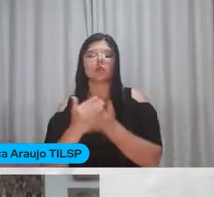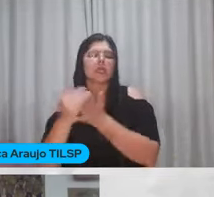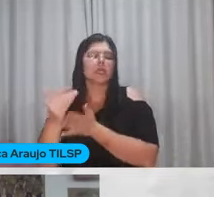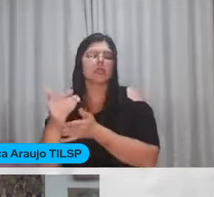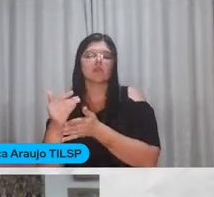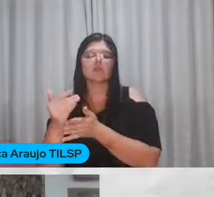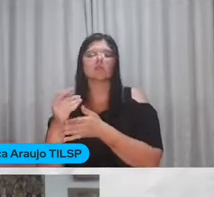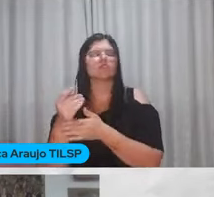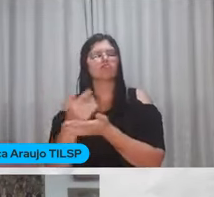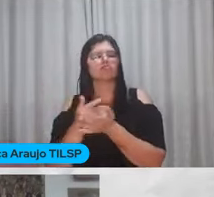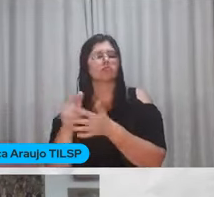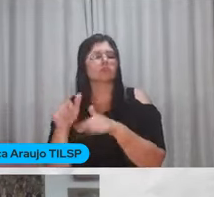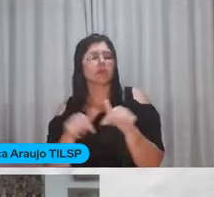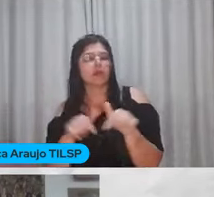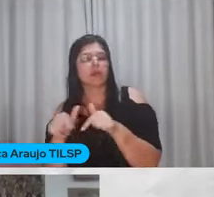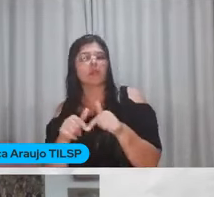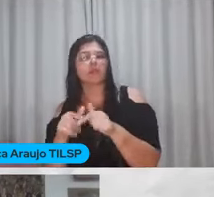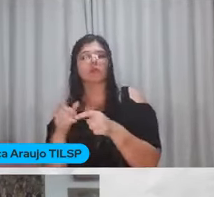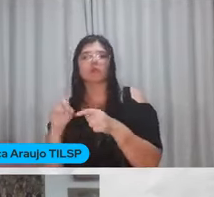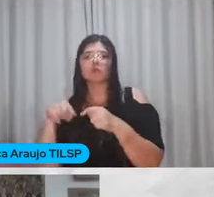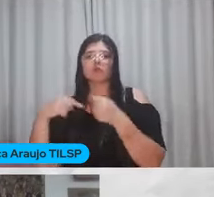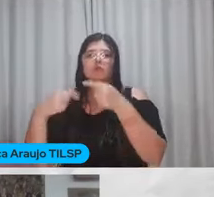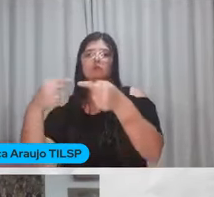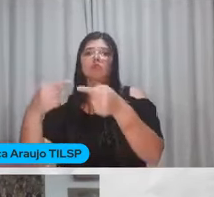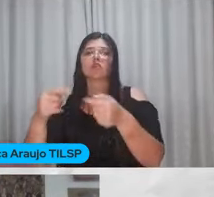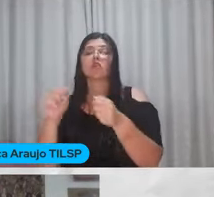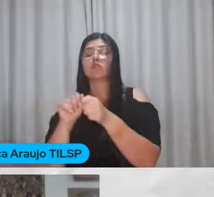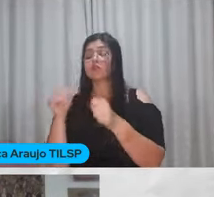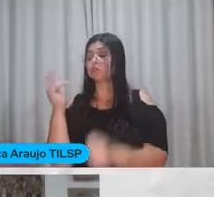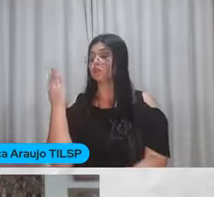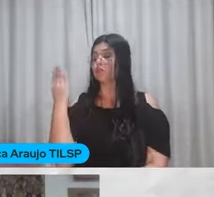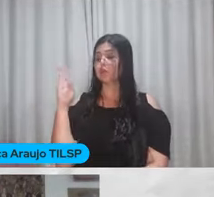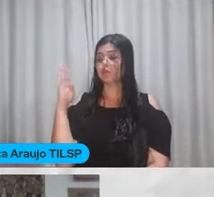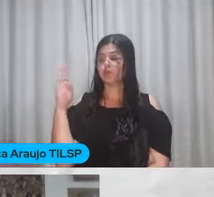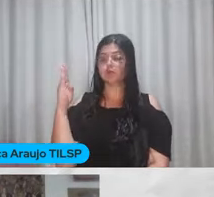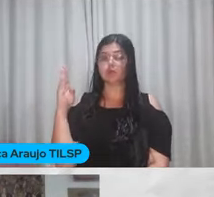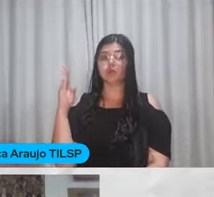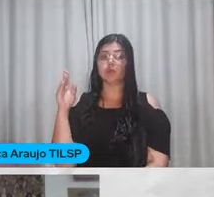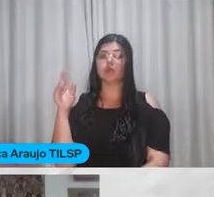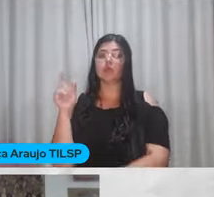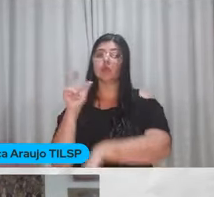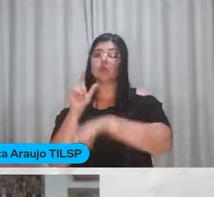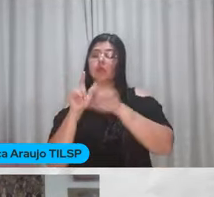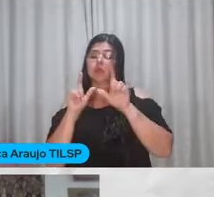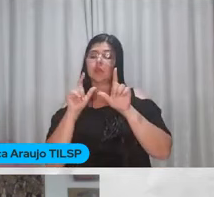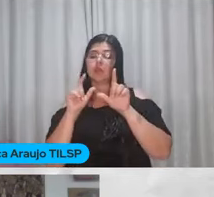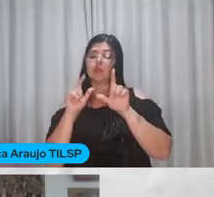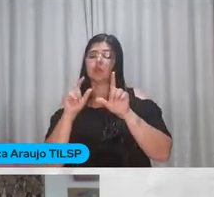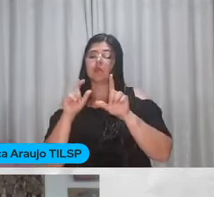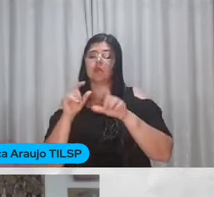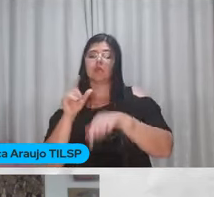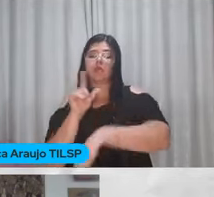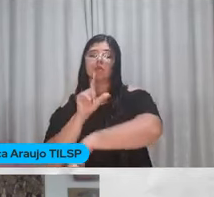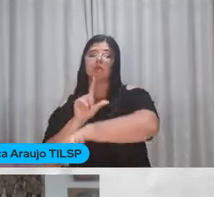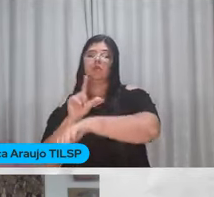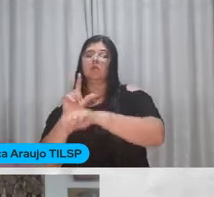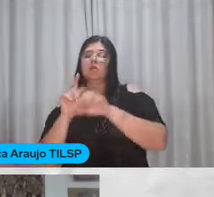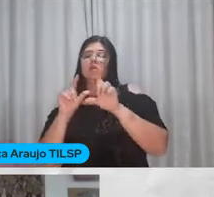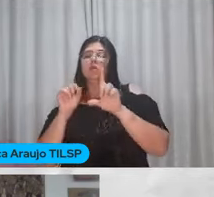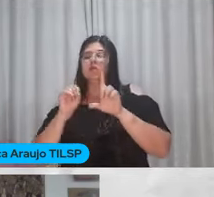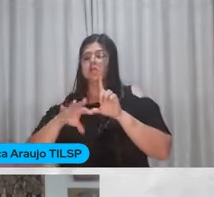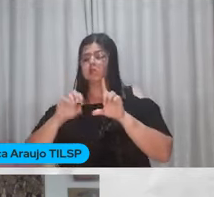Depois eu fui Seguindo Porque eu fiz biologia Licenciatura E com mestrado De doutoraria de educação Eu